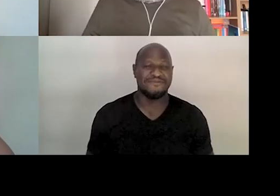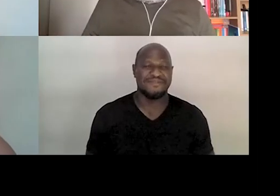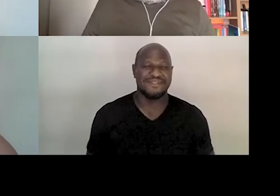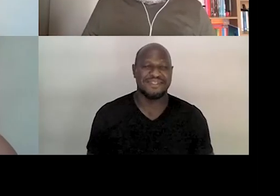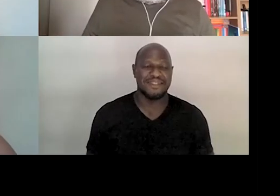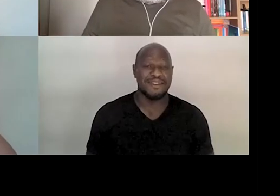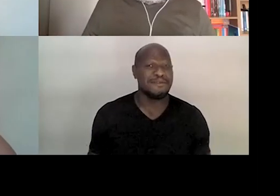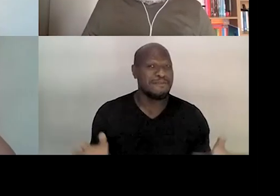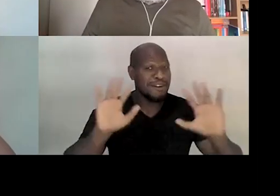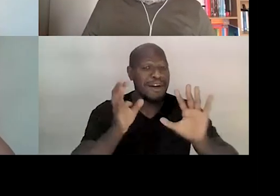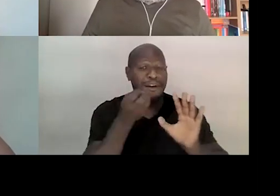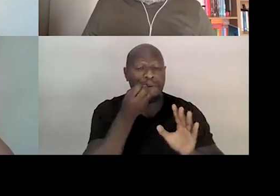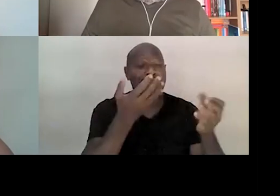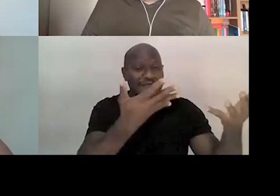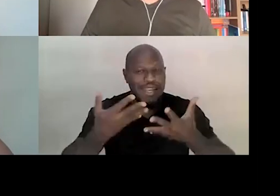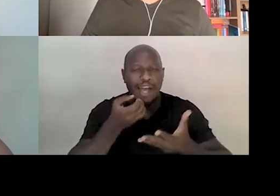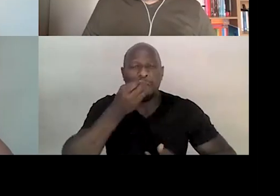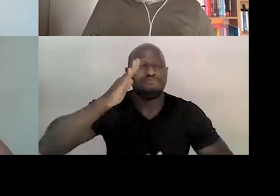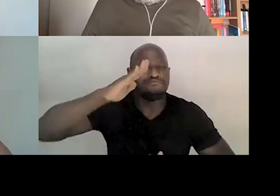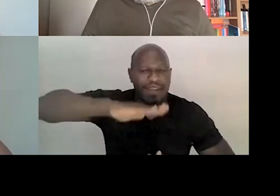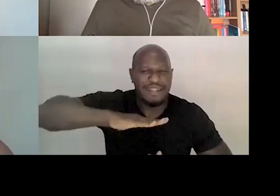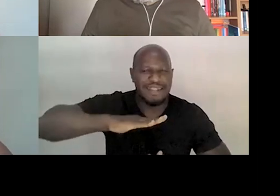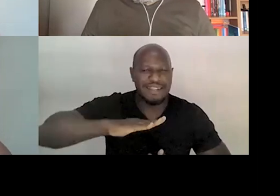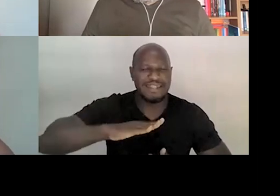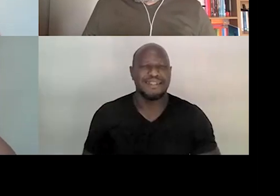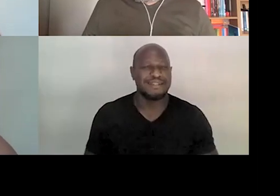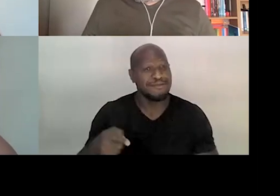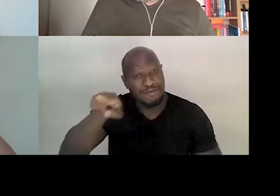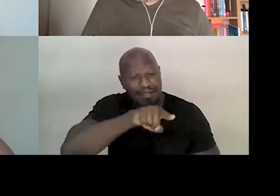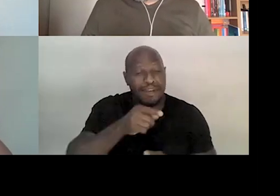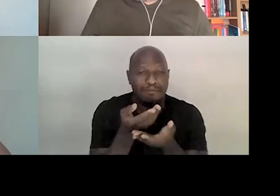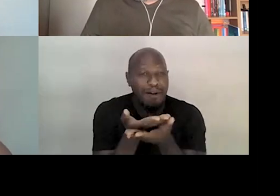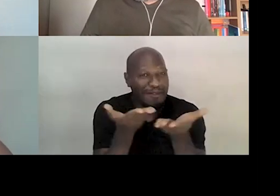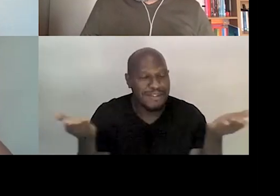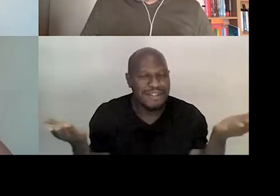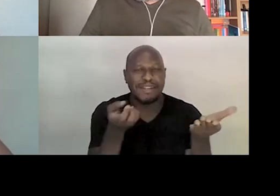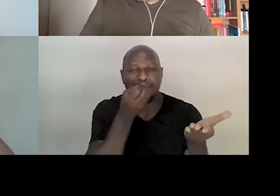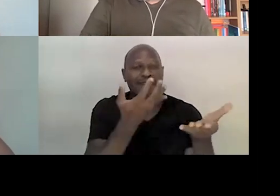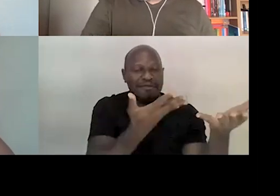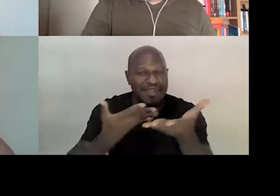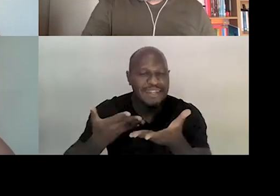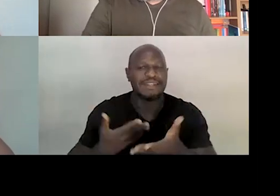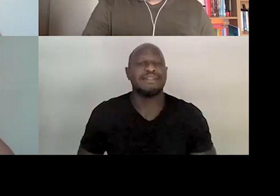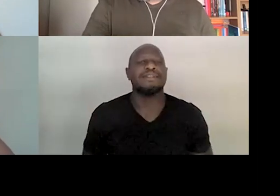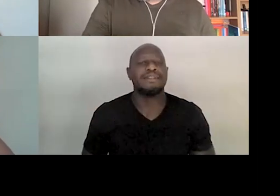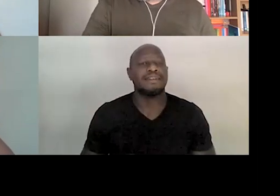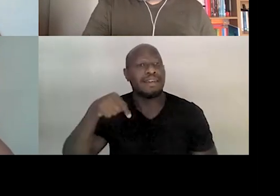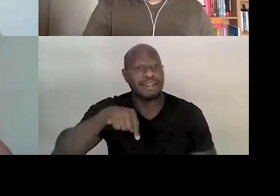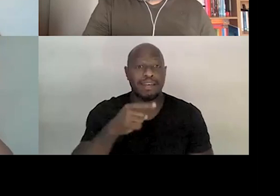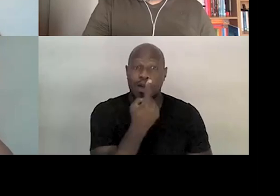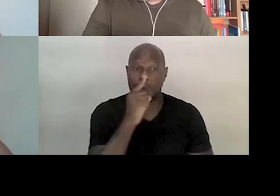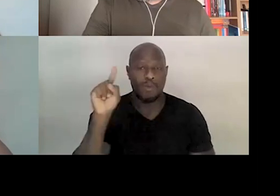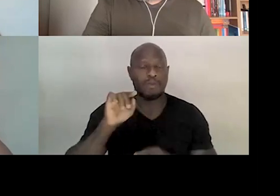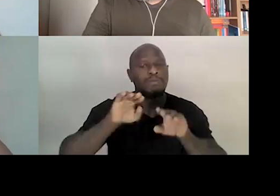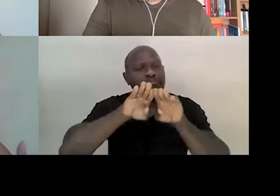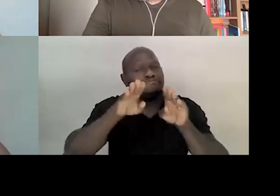Pessoal, bem-vindos. Boa tarde. Sejam todos bem-vindos, bem-vindas e bem-vindes. Essa é a última mesa